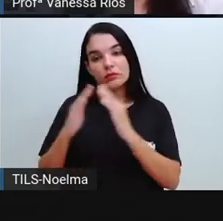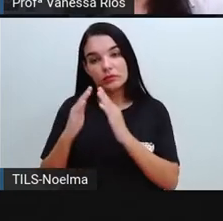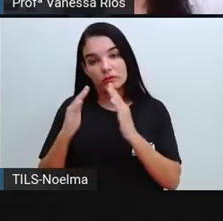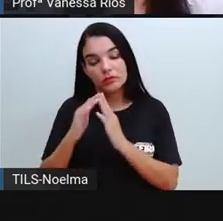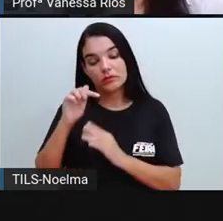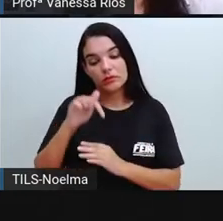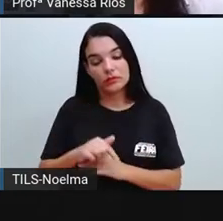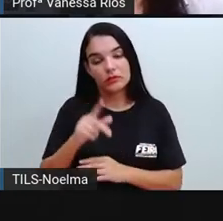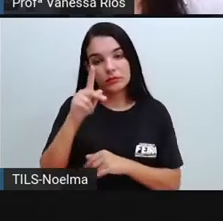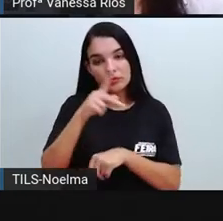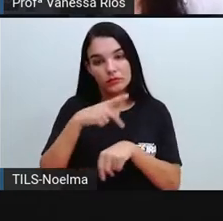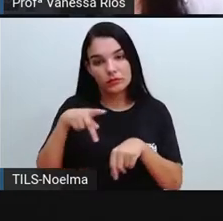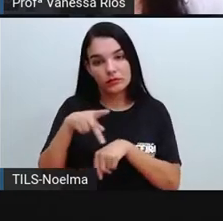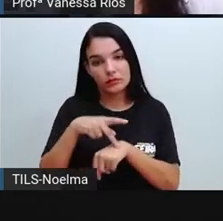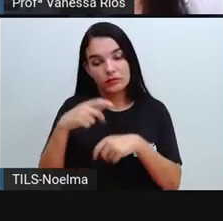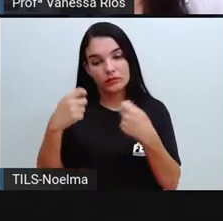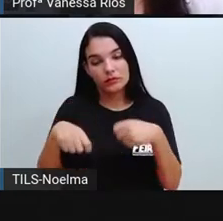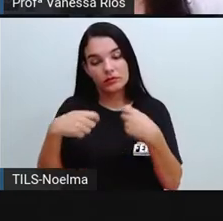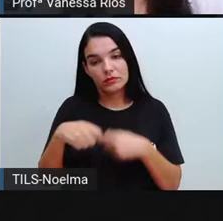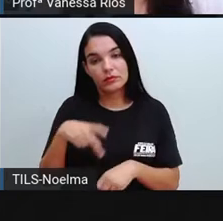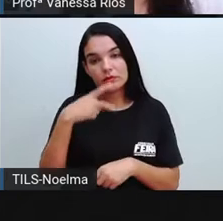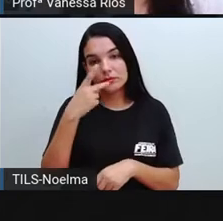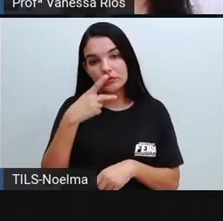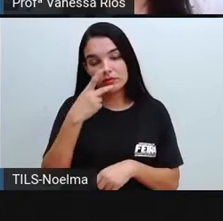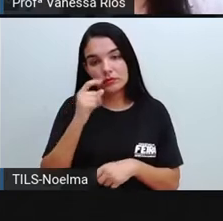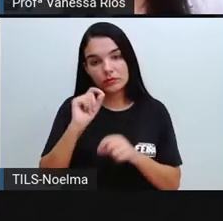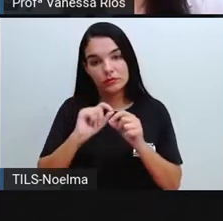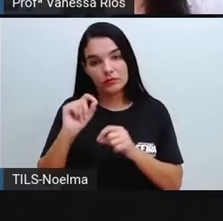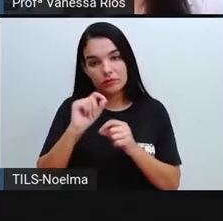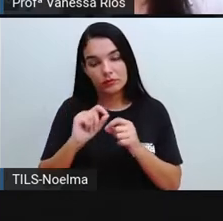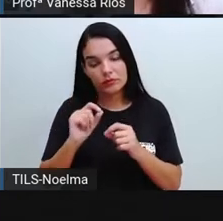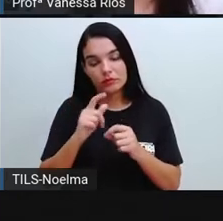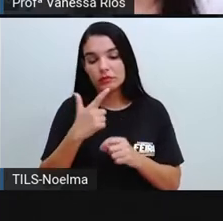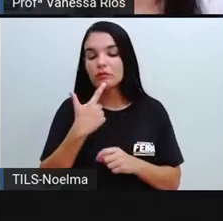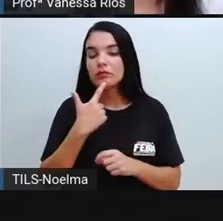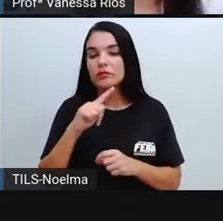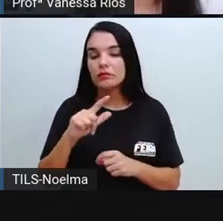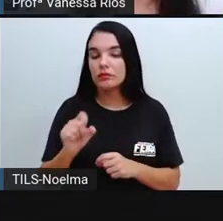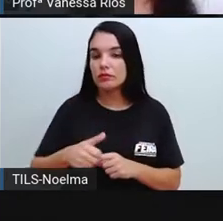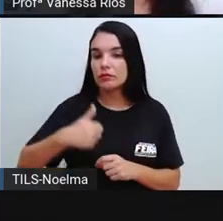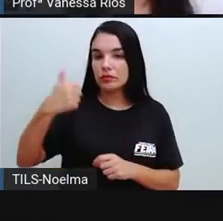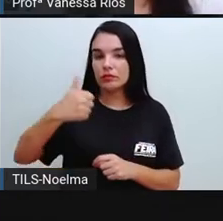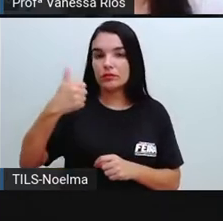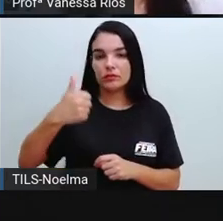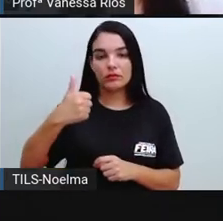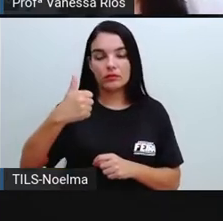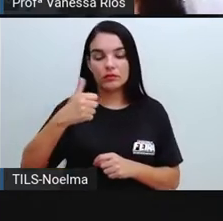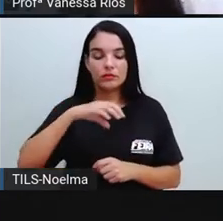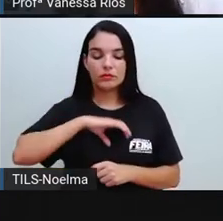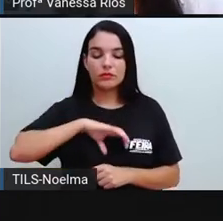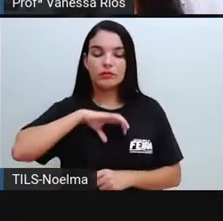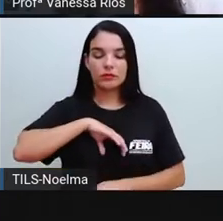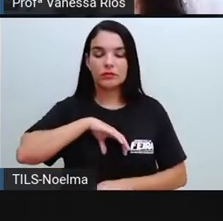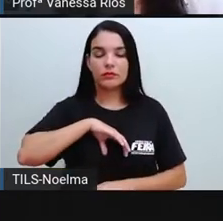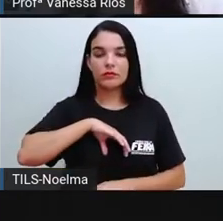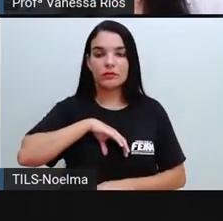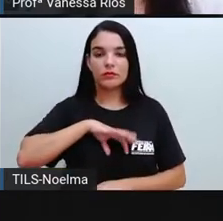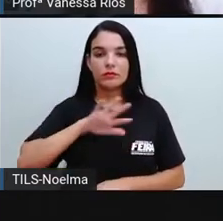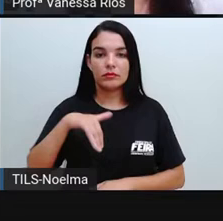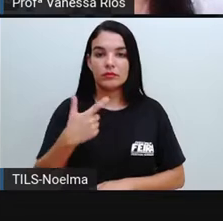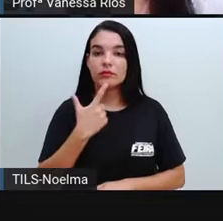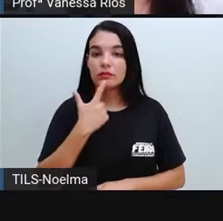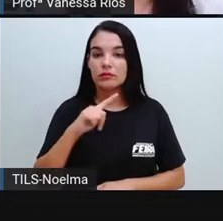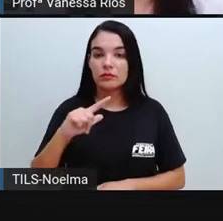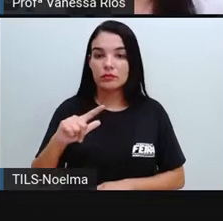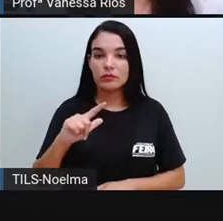nosso país, eles vão falar como ter, como língua materna aí, e português, a língua portuguesa. Mas aí